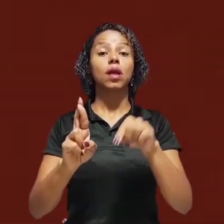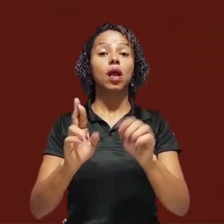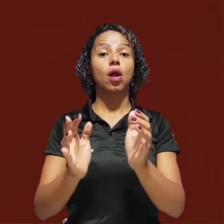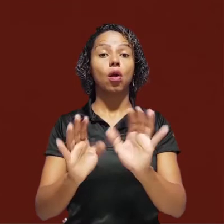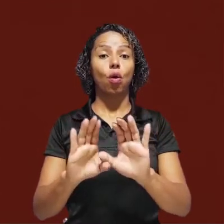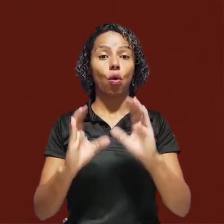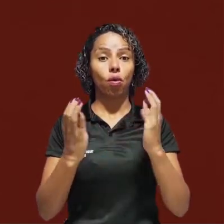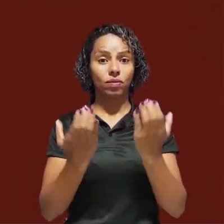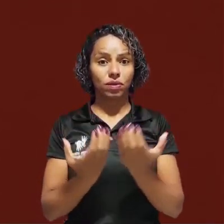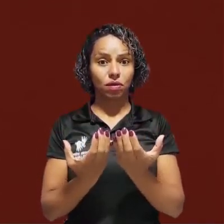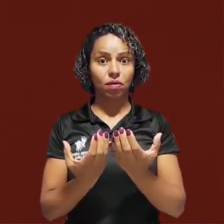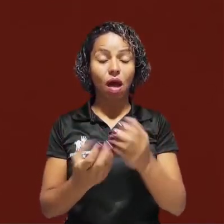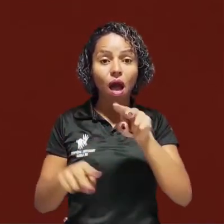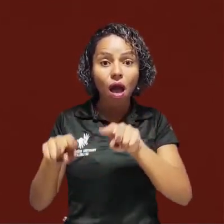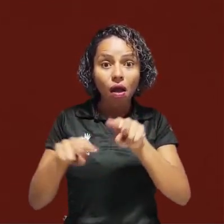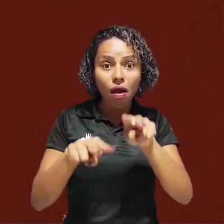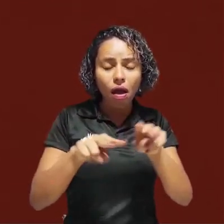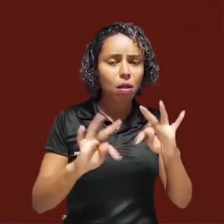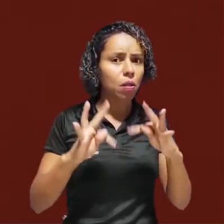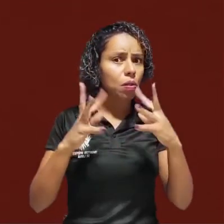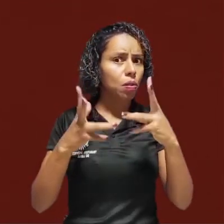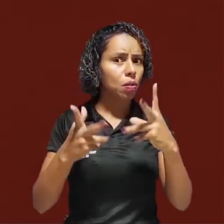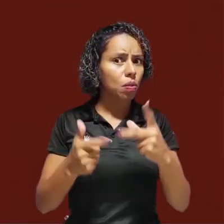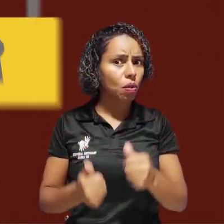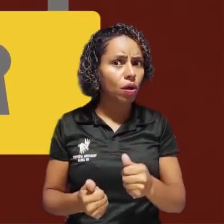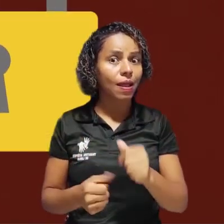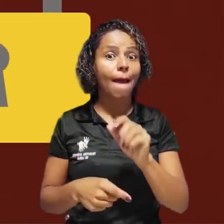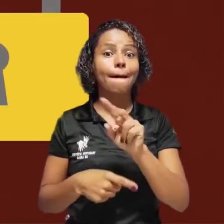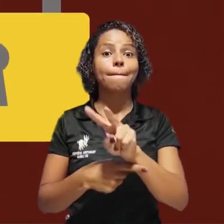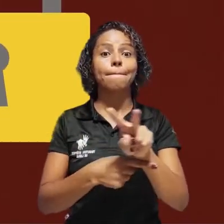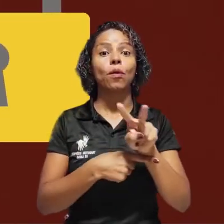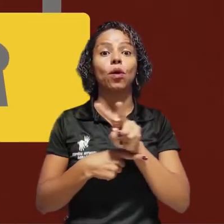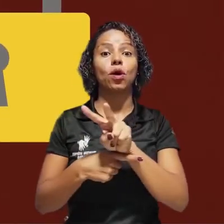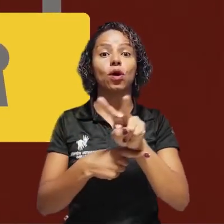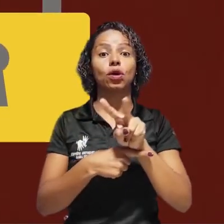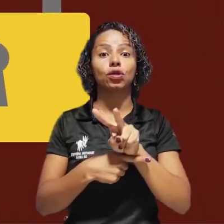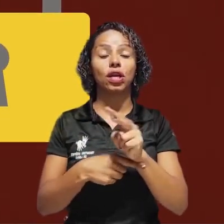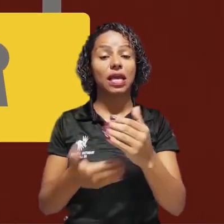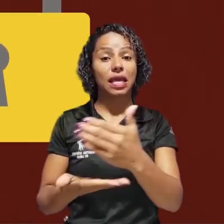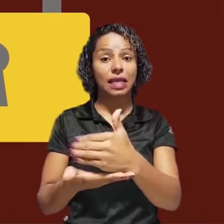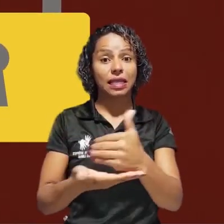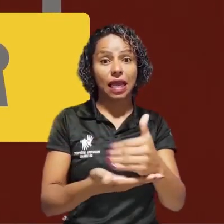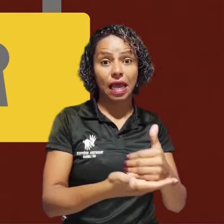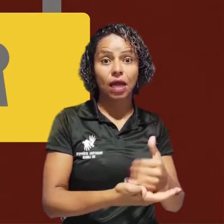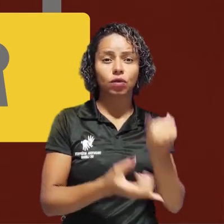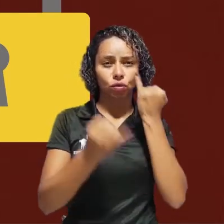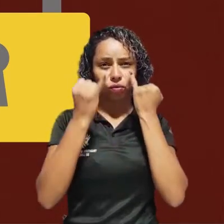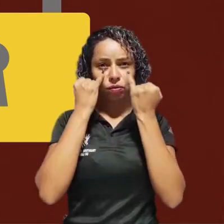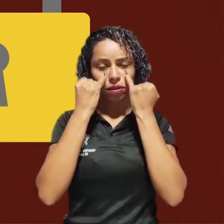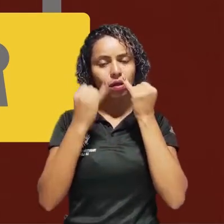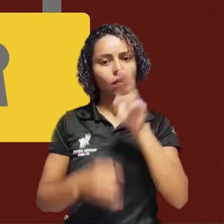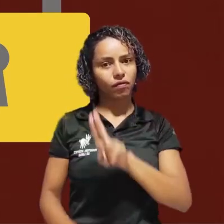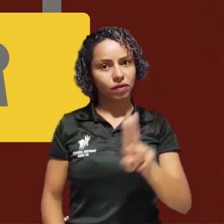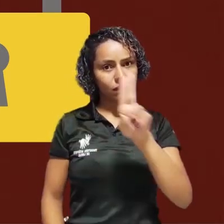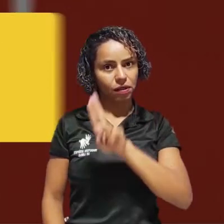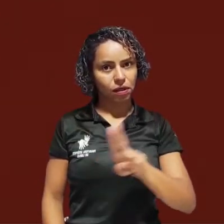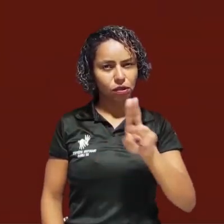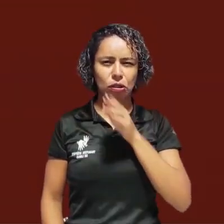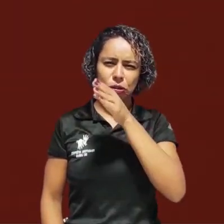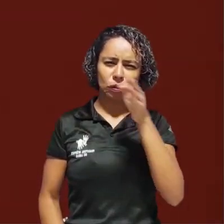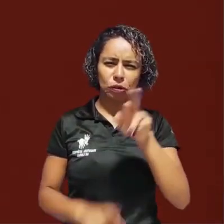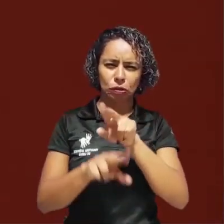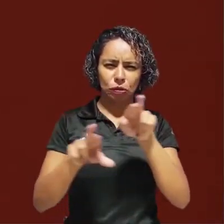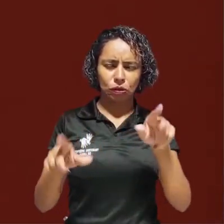comissão Avaliar os mecanismos de tratamento e proteção de dados em cada um dos setores da universidade